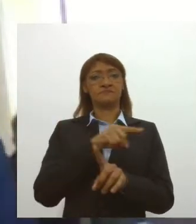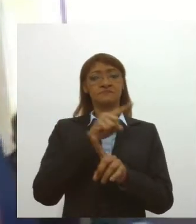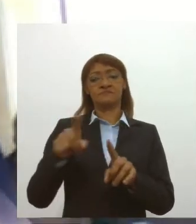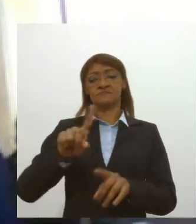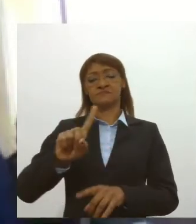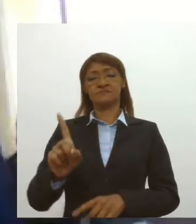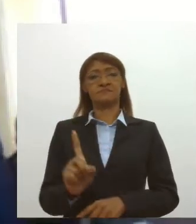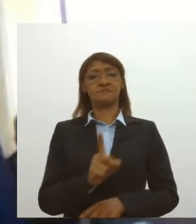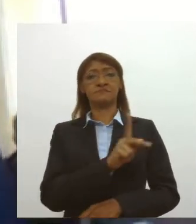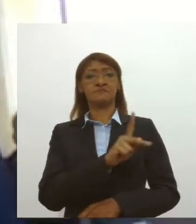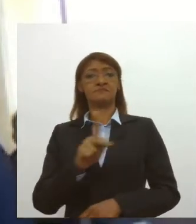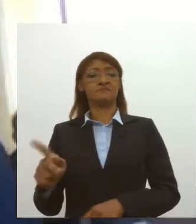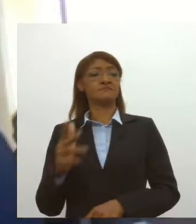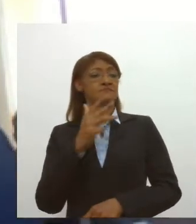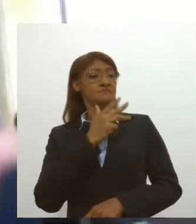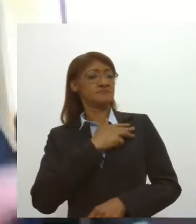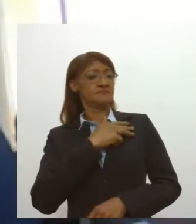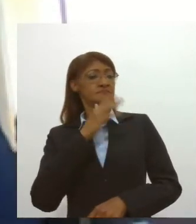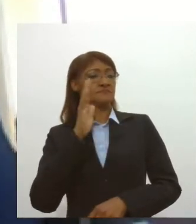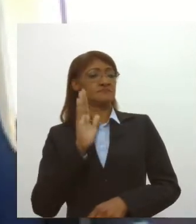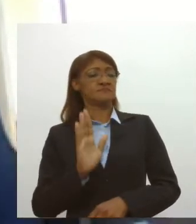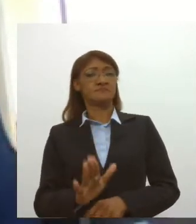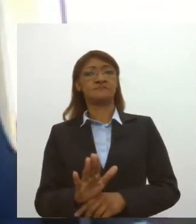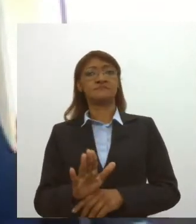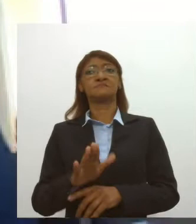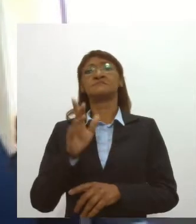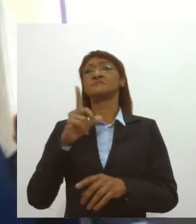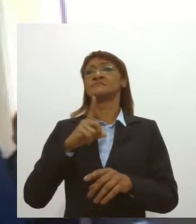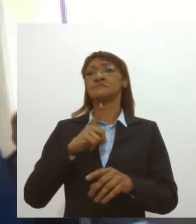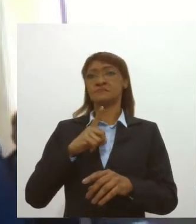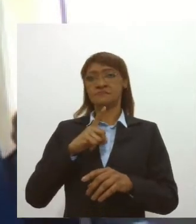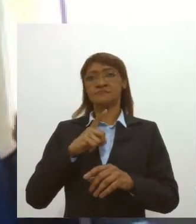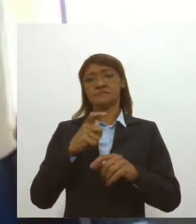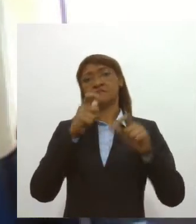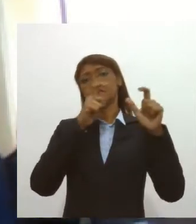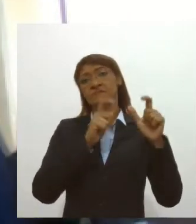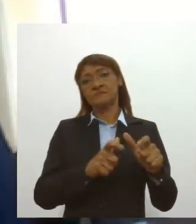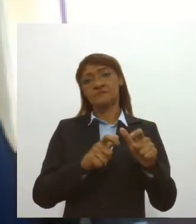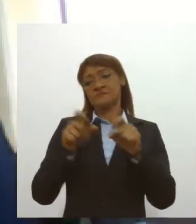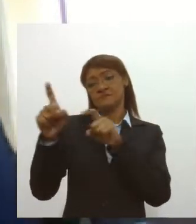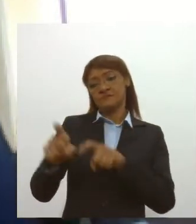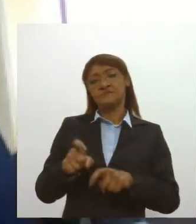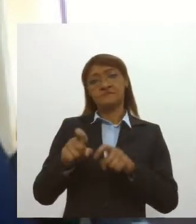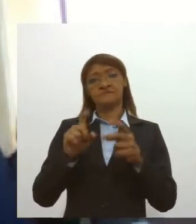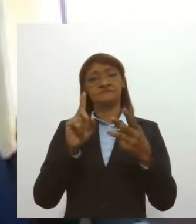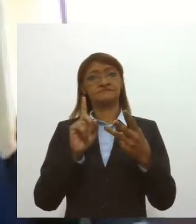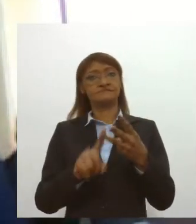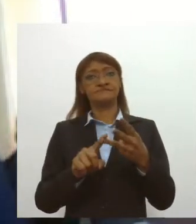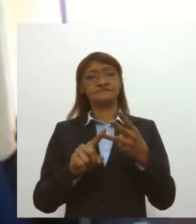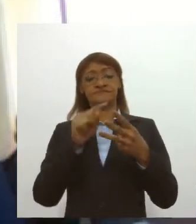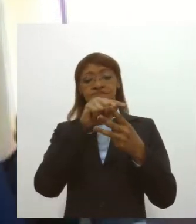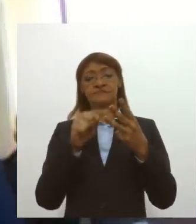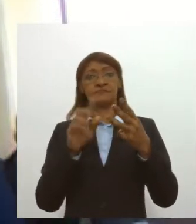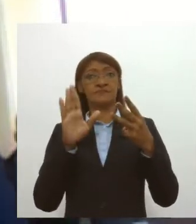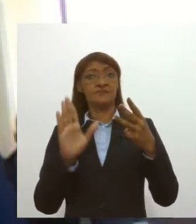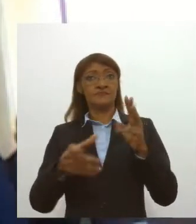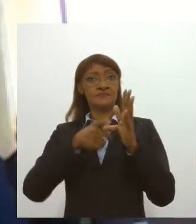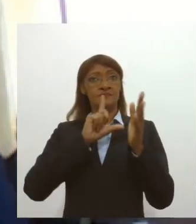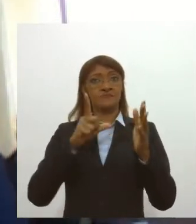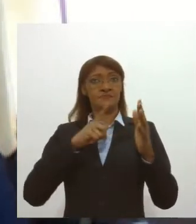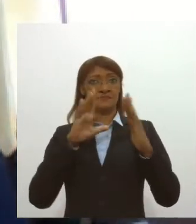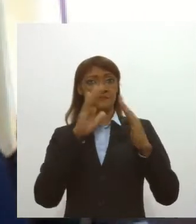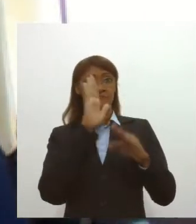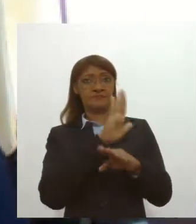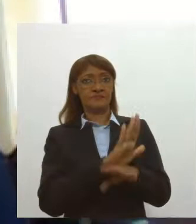-presidente Luiz Inácio Lula da Silva, nos casos do Triplex do Guarujá, do sítio de Atibaia e do Instituto Lula. O ministro alegou